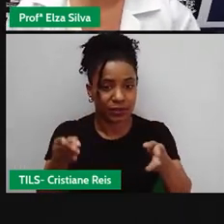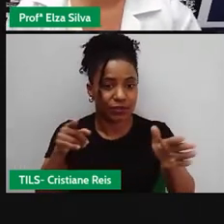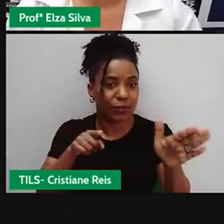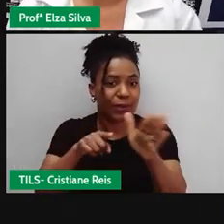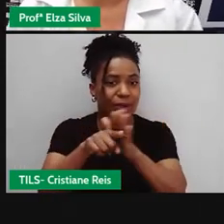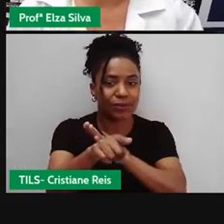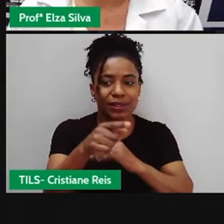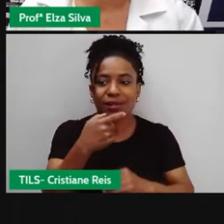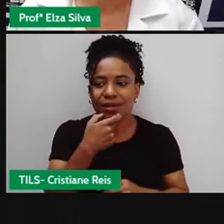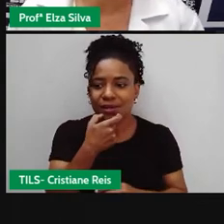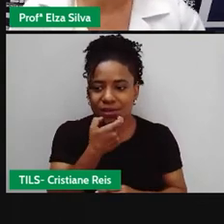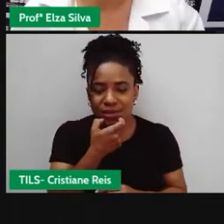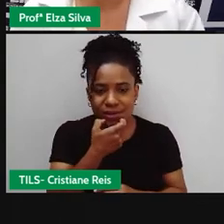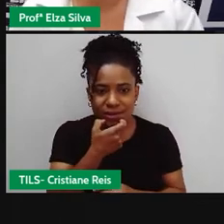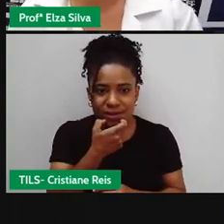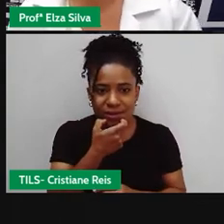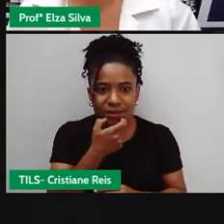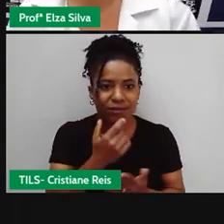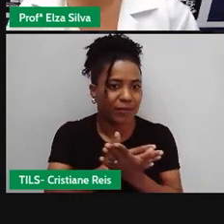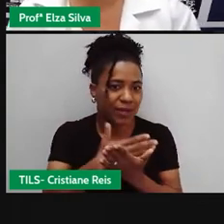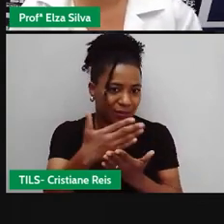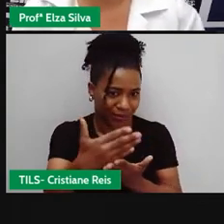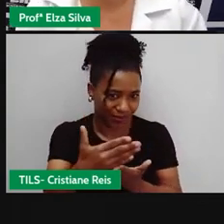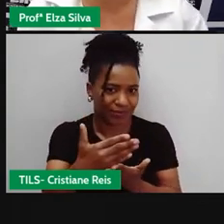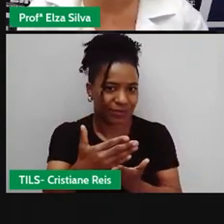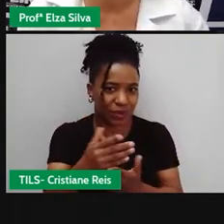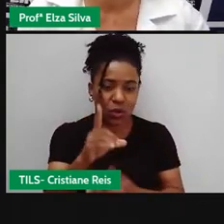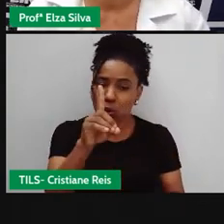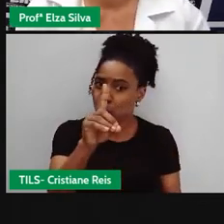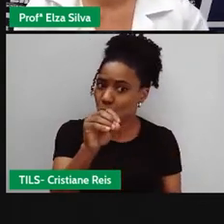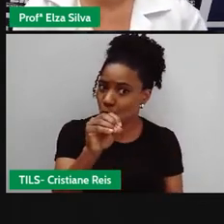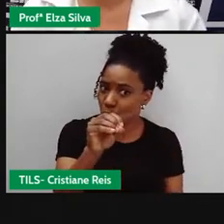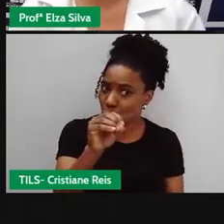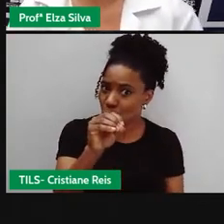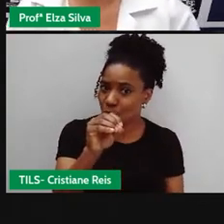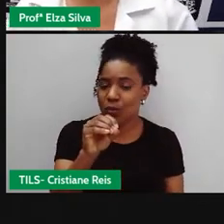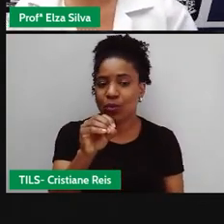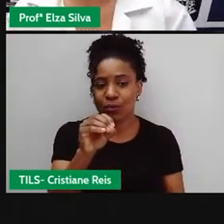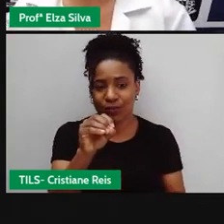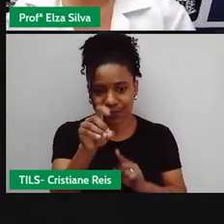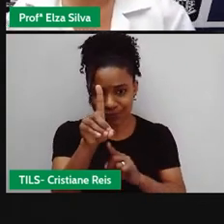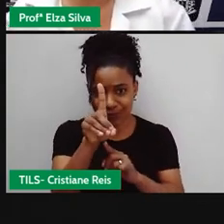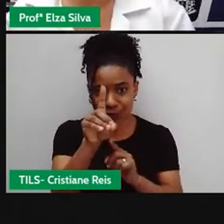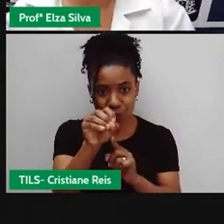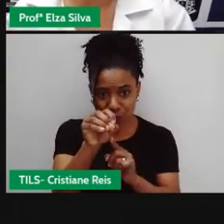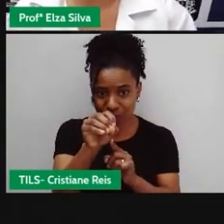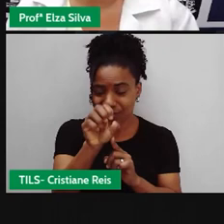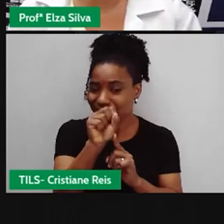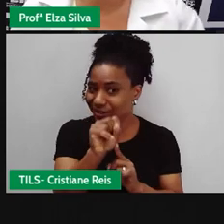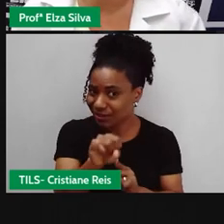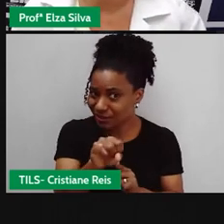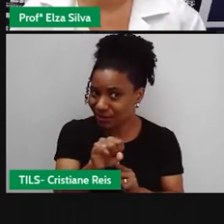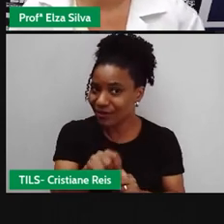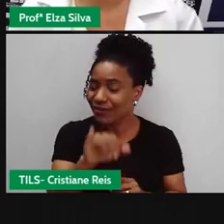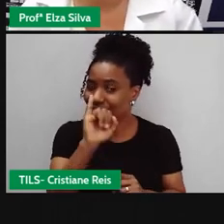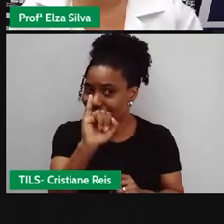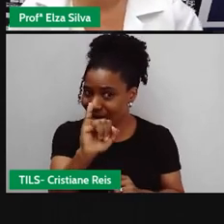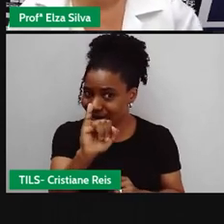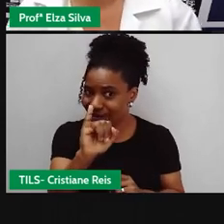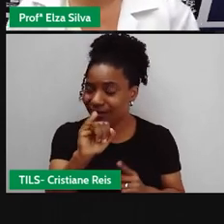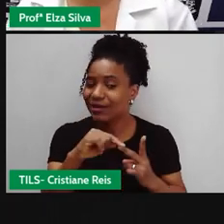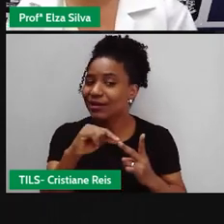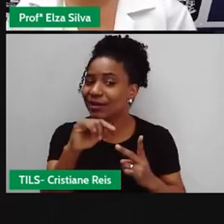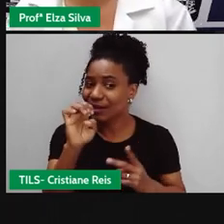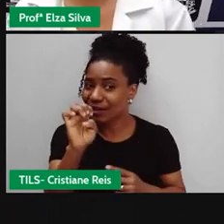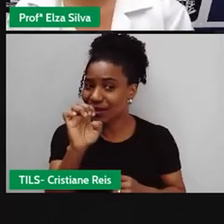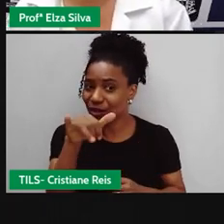Em inglês A pergunta Começará Com o auxiliar DO Caso os sujeitos Da oração Sejam I You